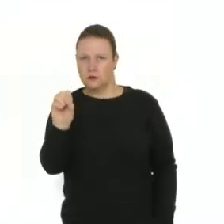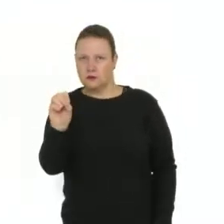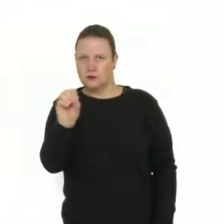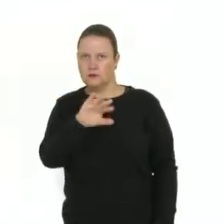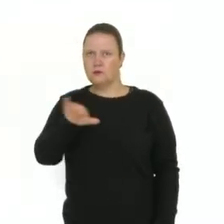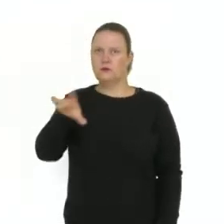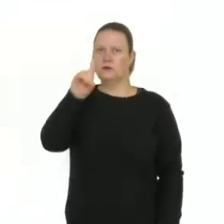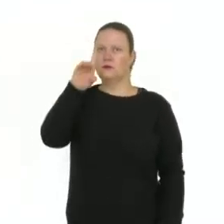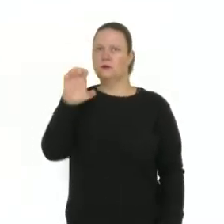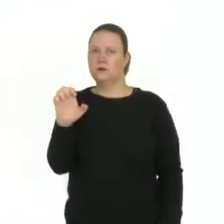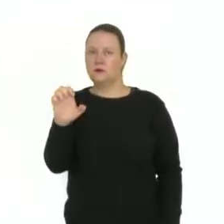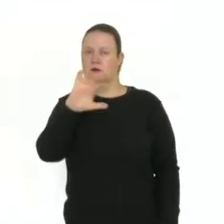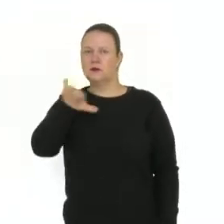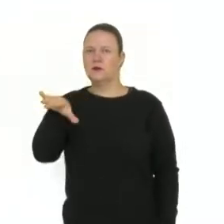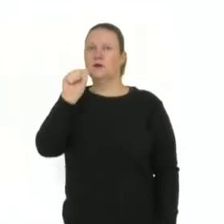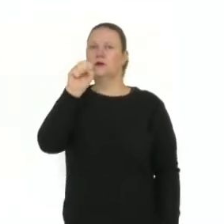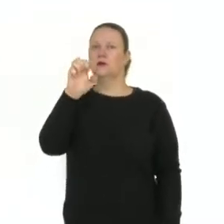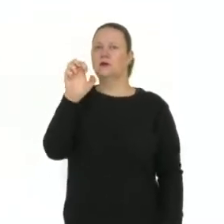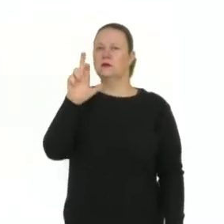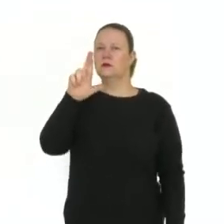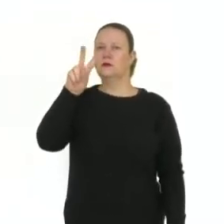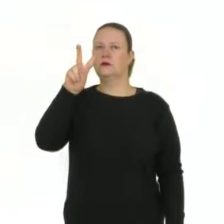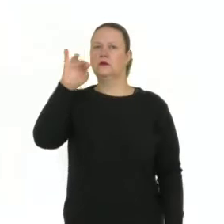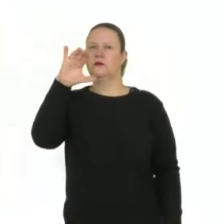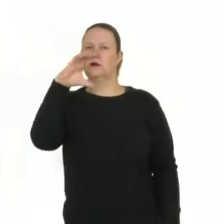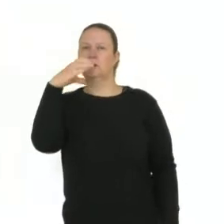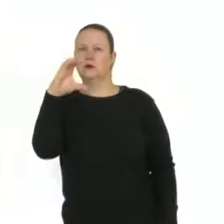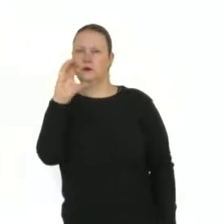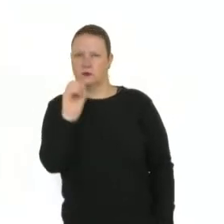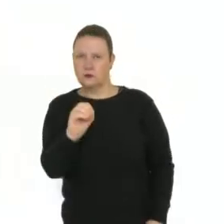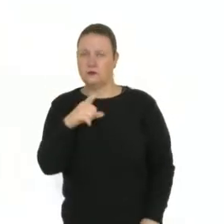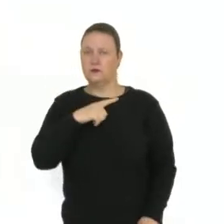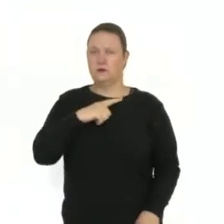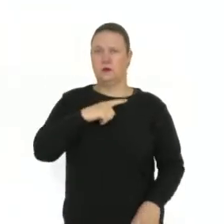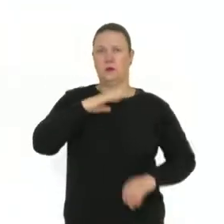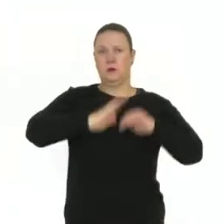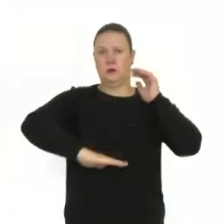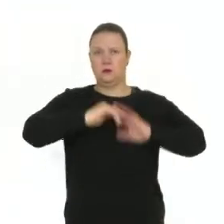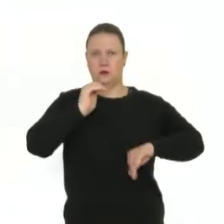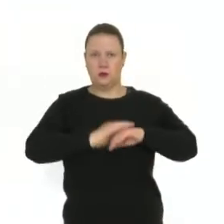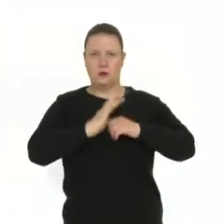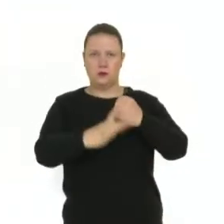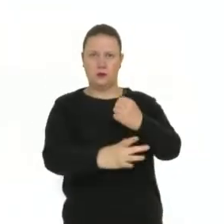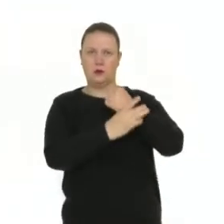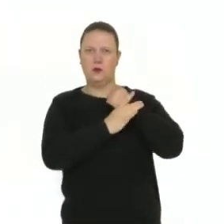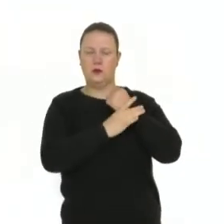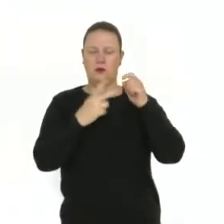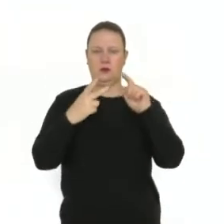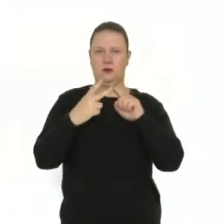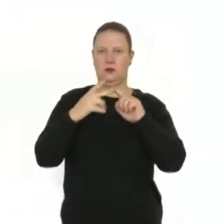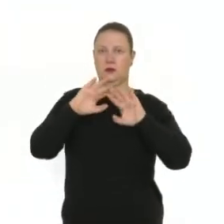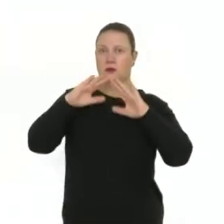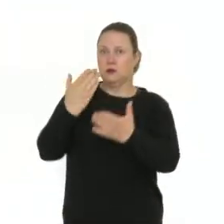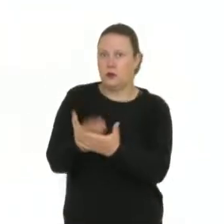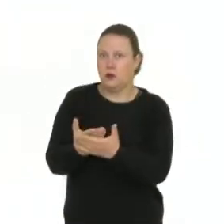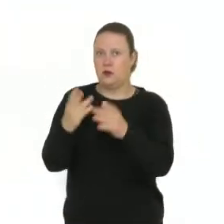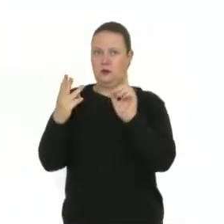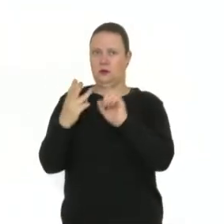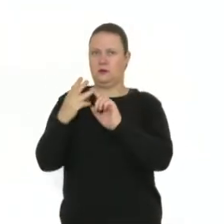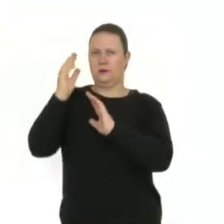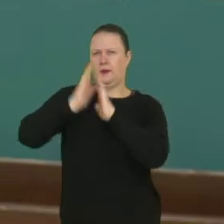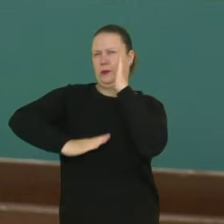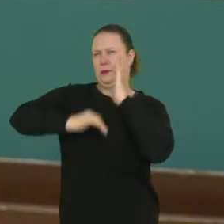como profissional de segurança, da escola, o ateliê, pessoa que desenha, que faz pinturas,